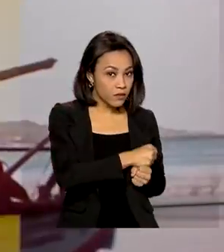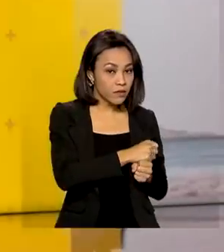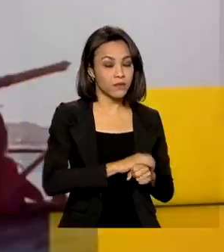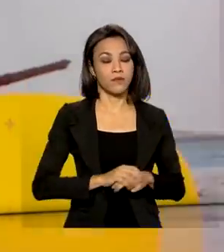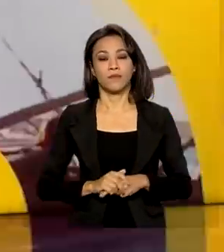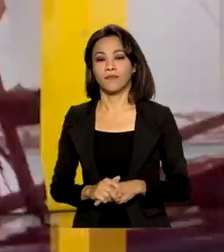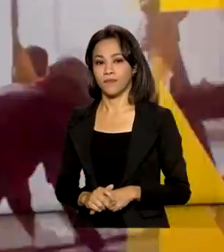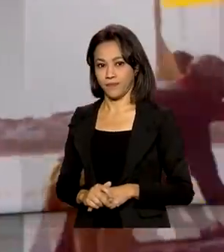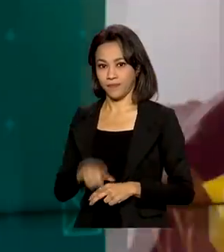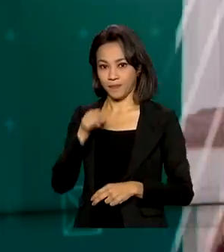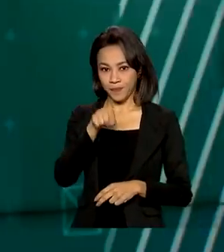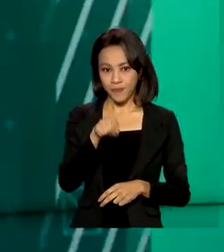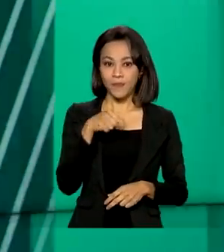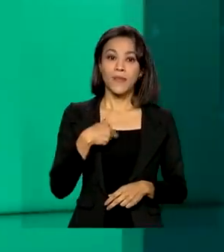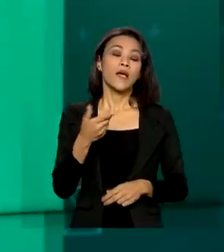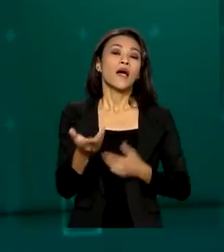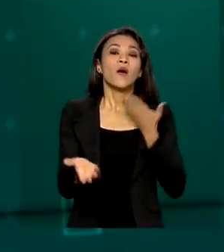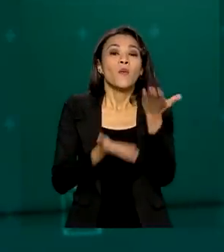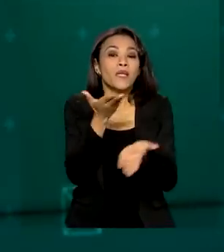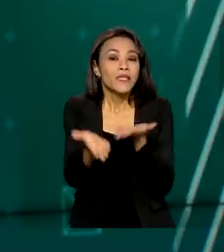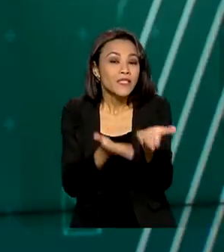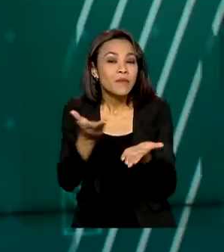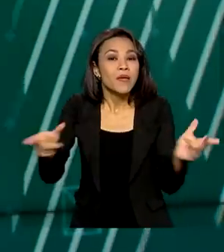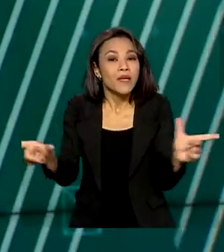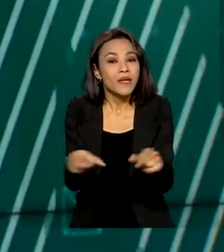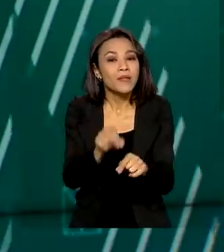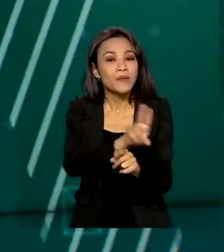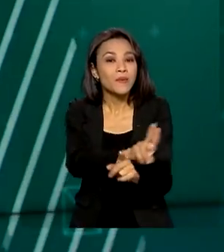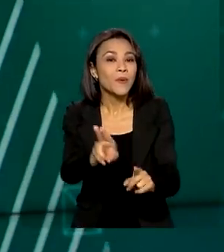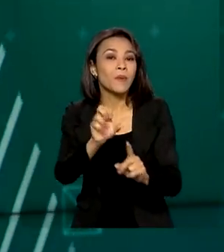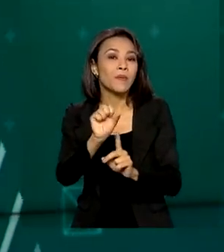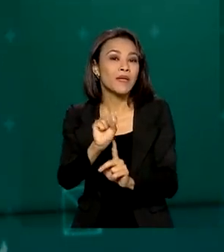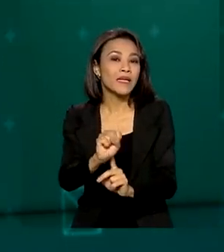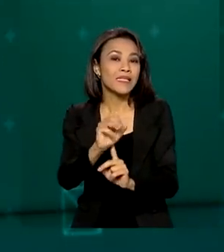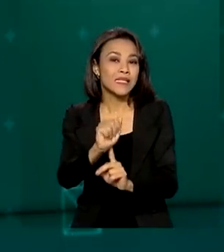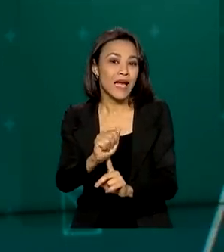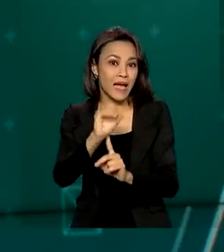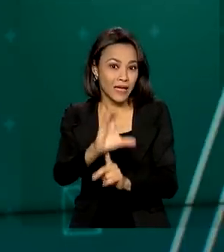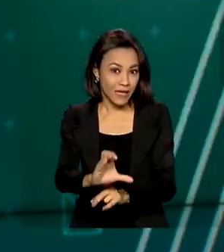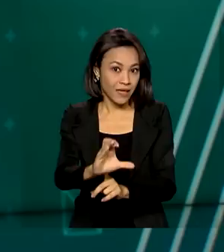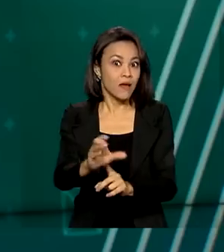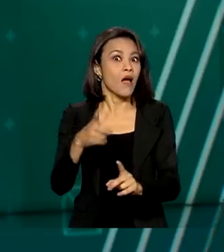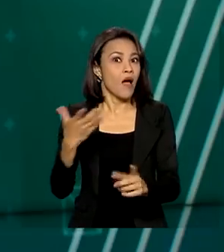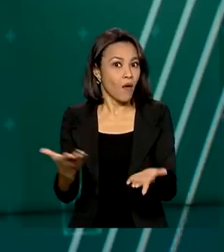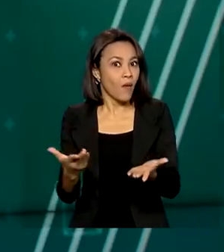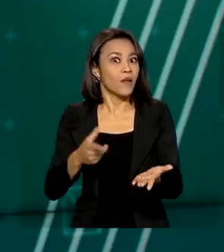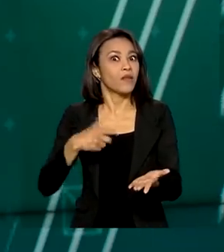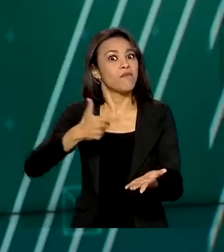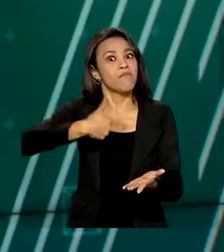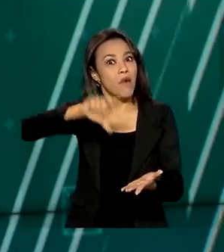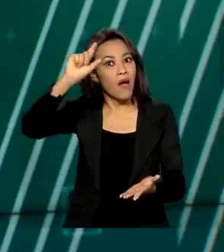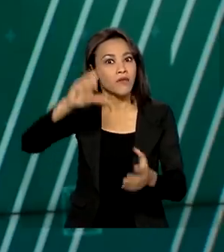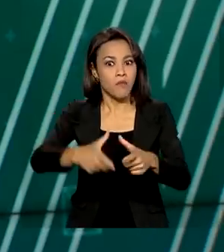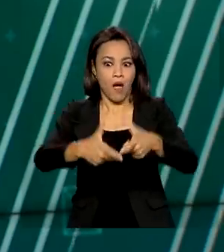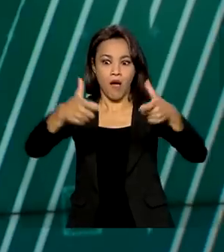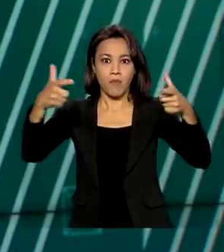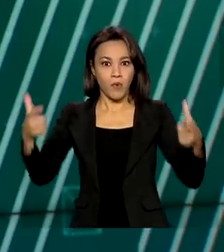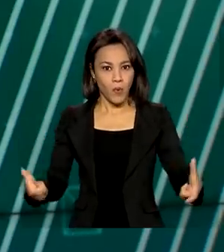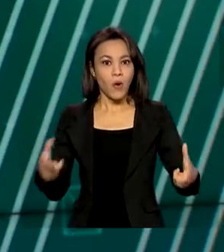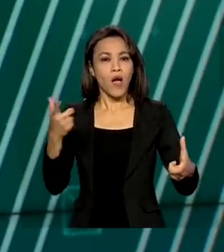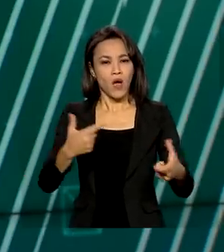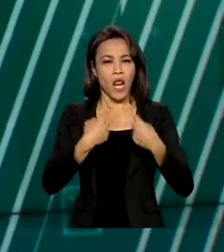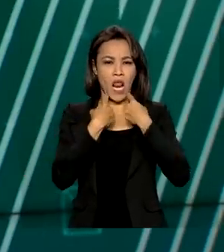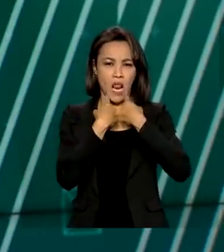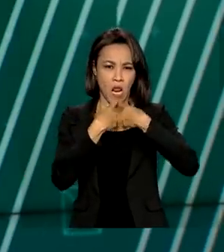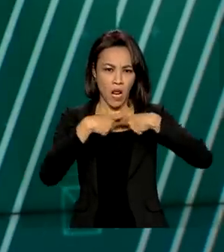Os canais do Serviço de Atendimento ao Consumidor, o SAC, foram ampliados. Agora, as queixas podem ser registradas